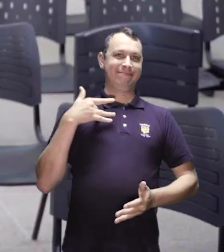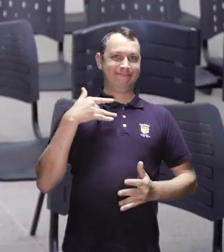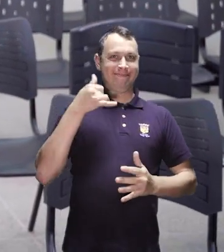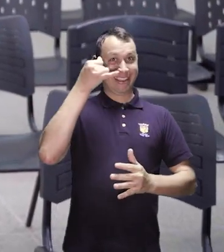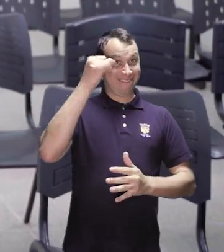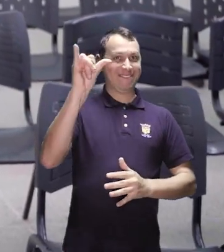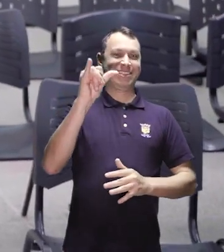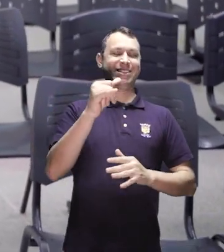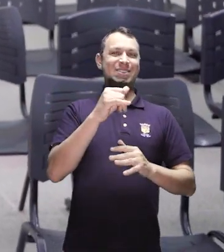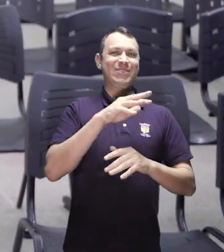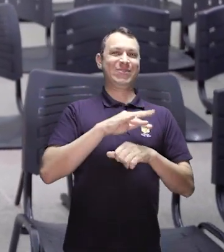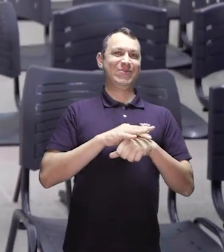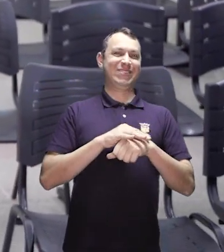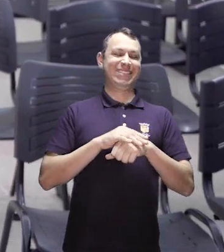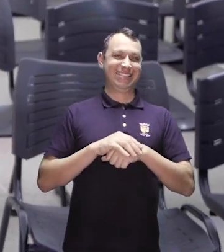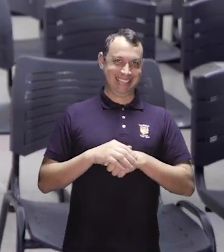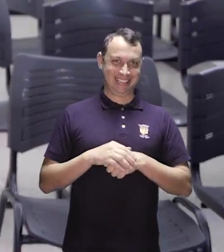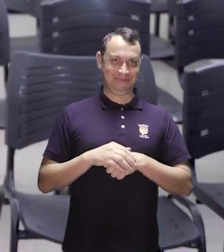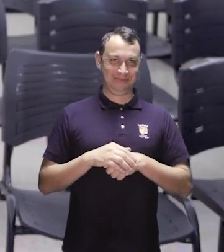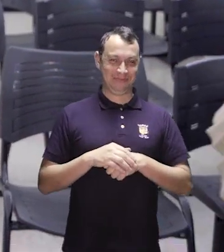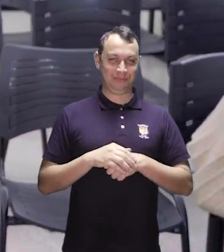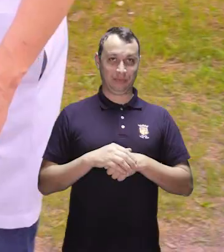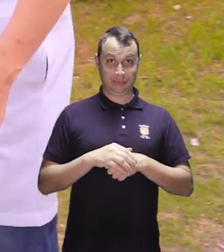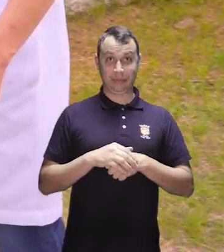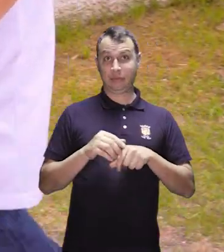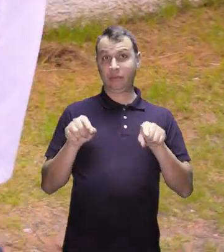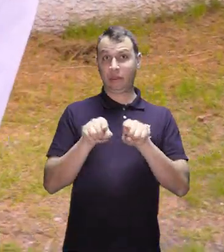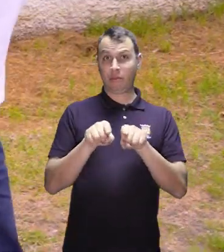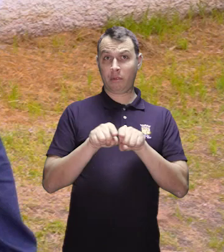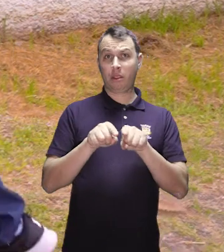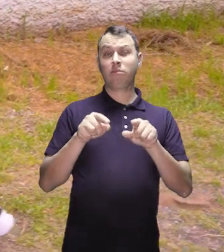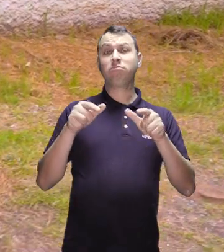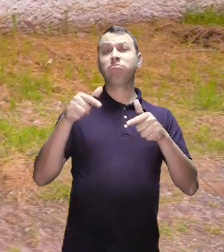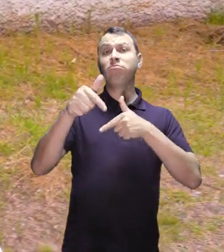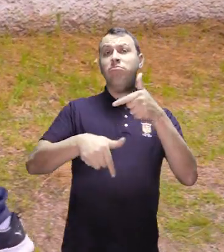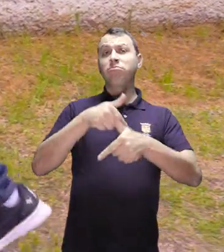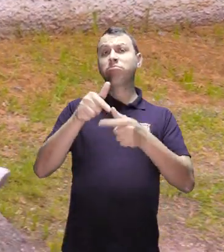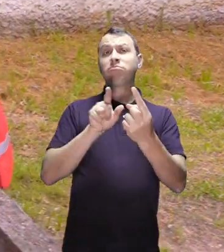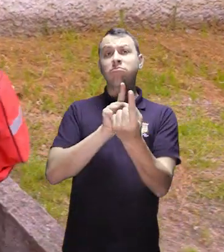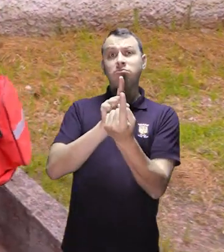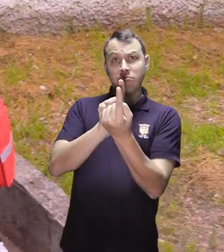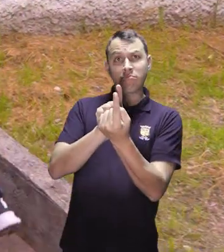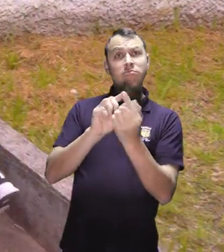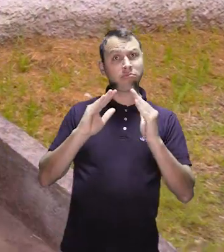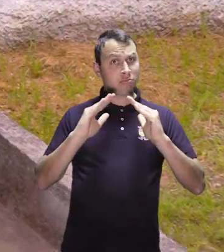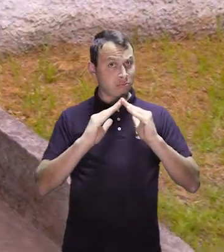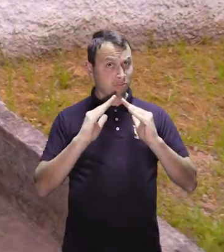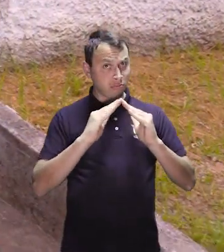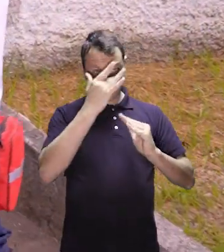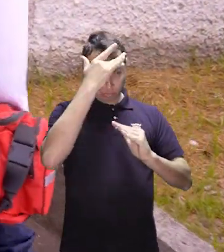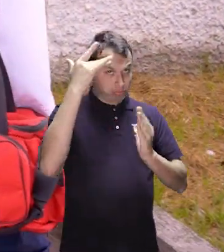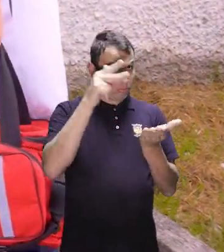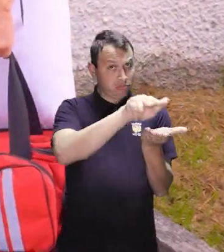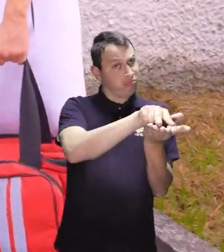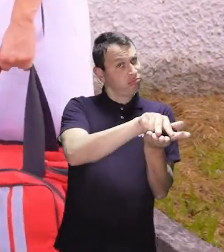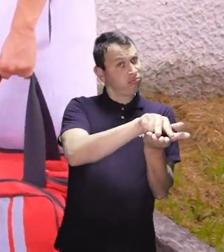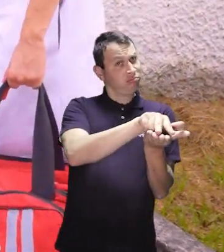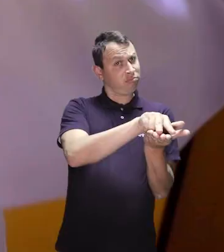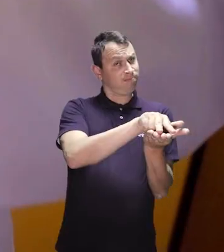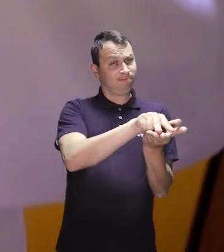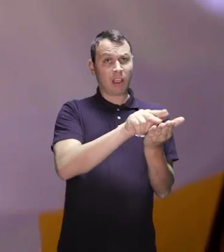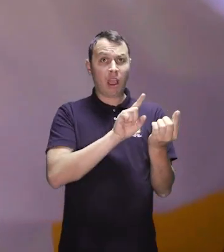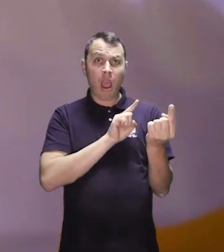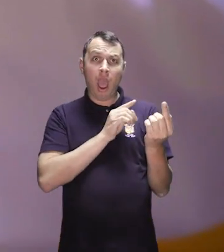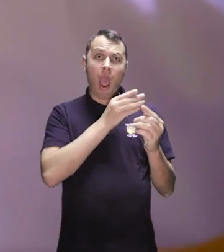promoção à saúde e prevenção a doenças. Além disso, são realizados serviços de atendimento